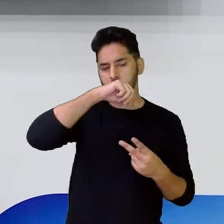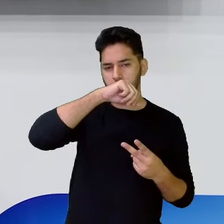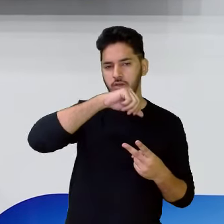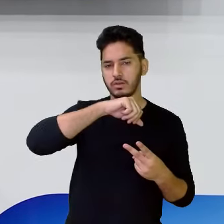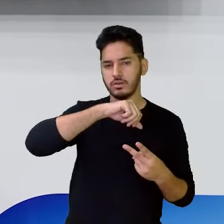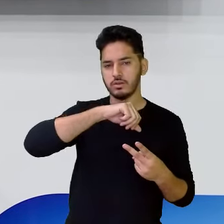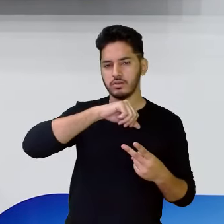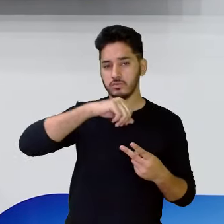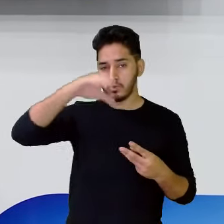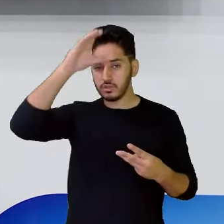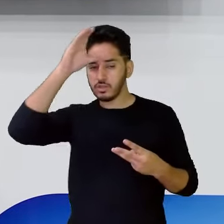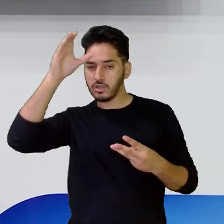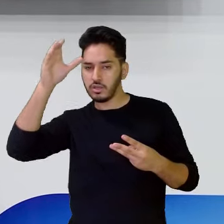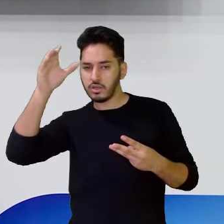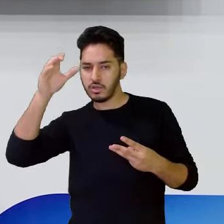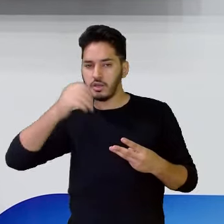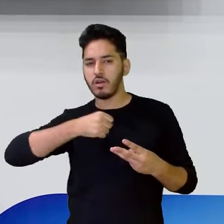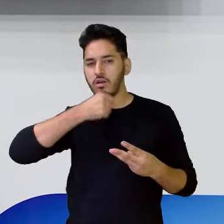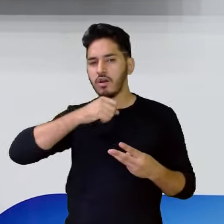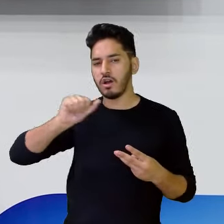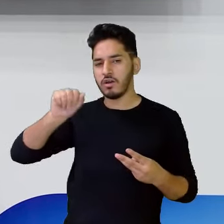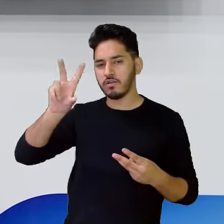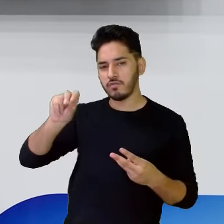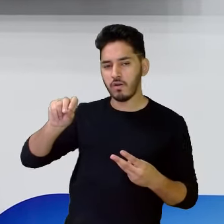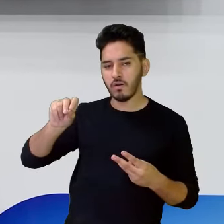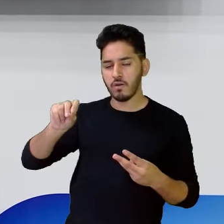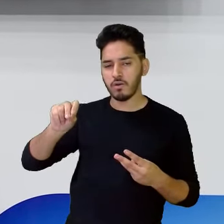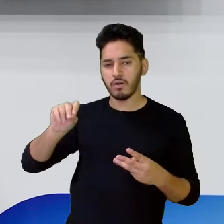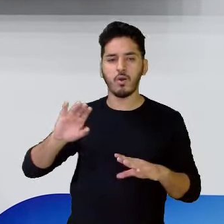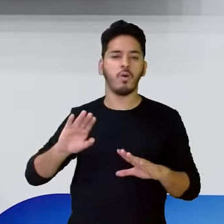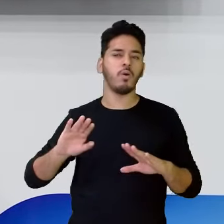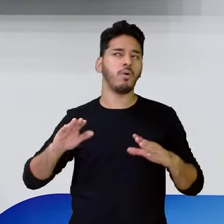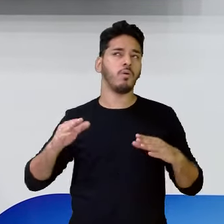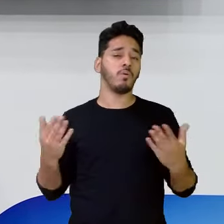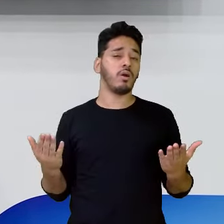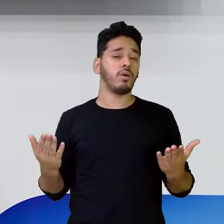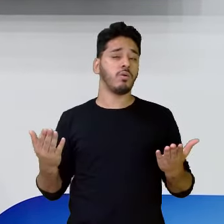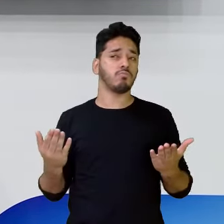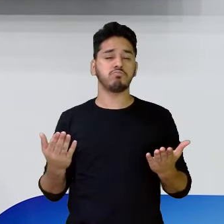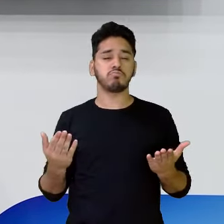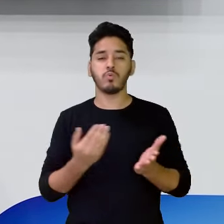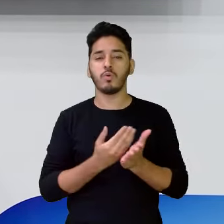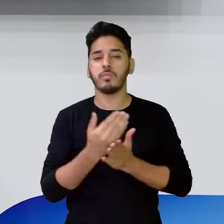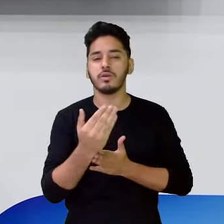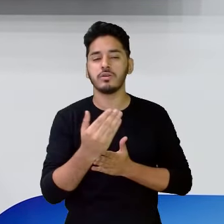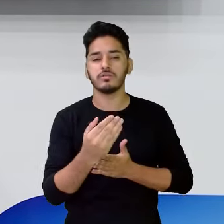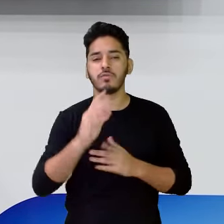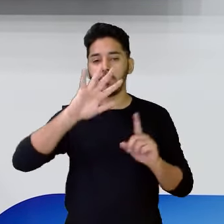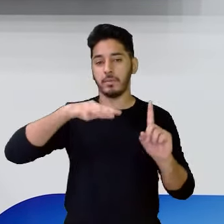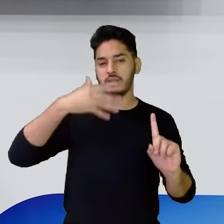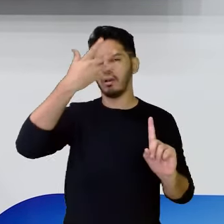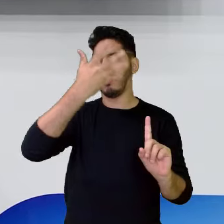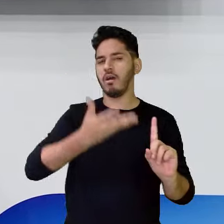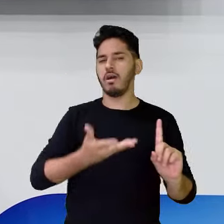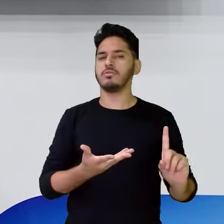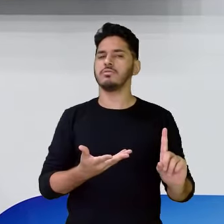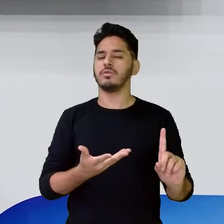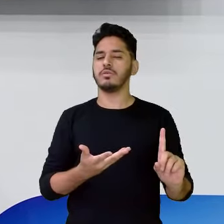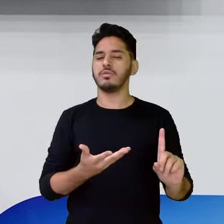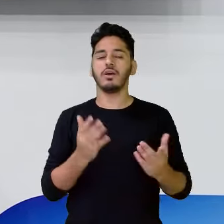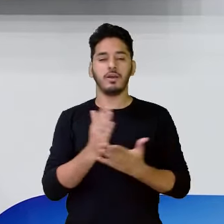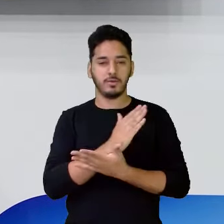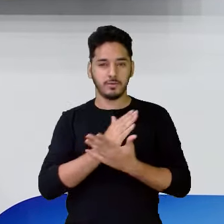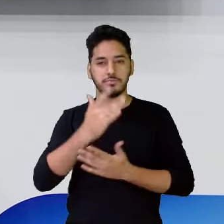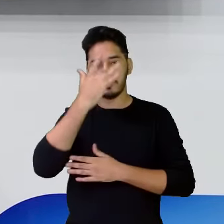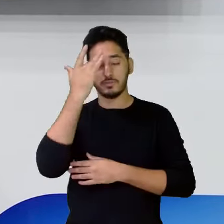Foi sua tia? Foi seus avós? Ou qual foi a origem? Foi uma homenagem a alguma pessoa? Algumas